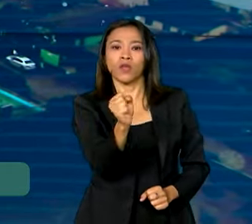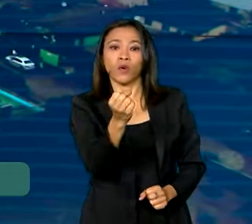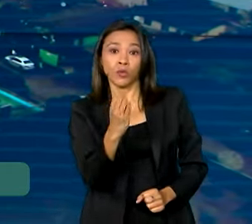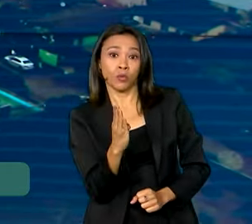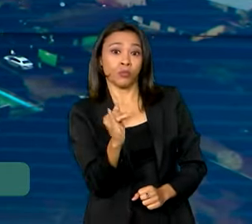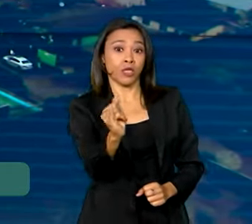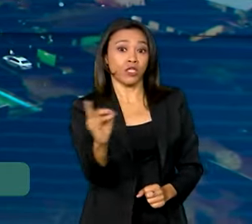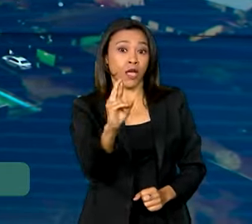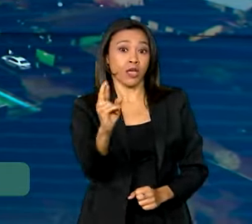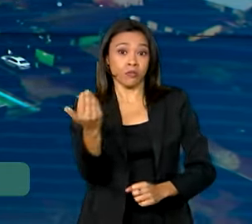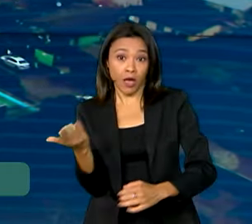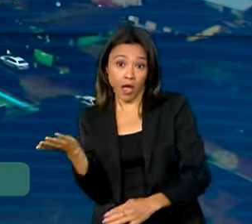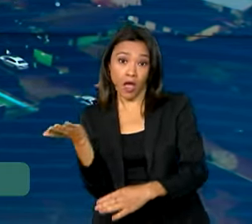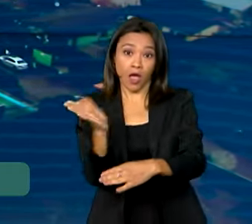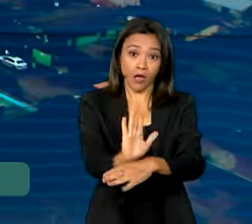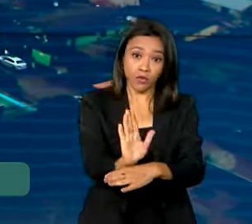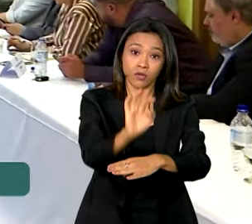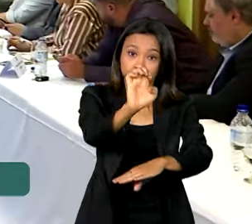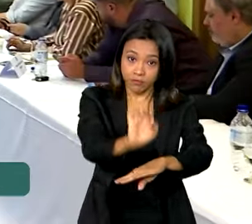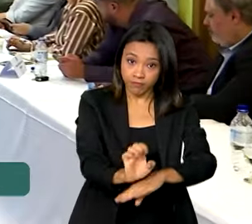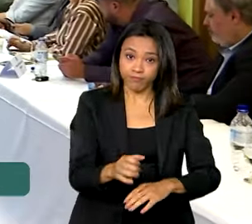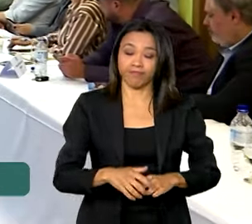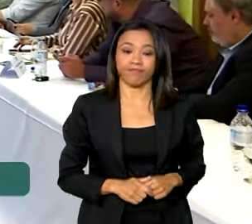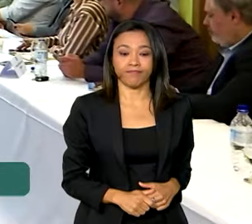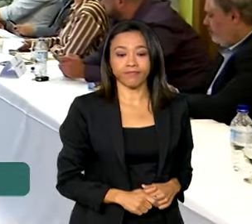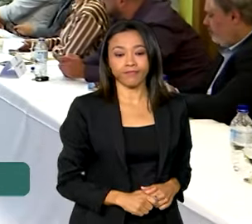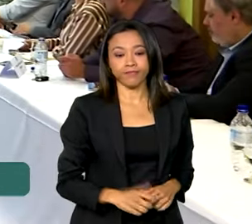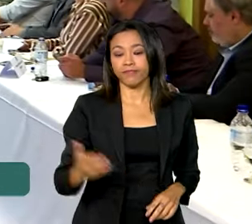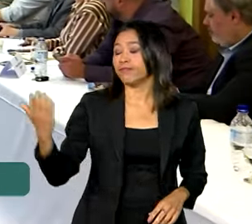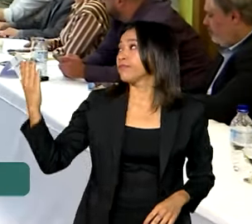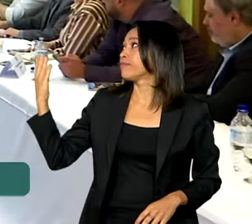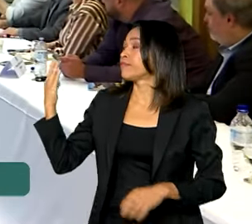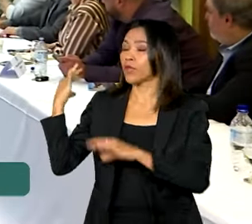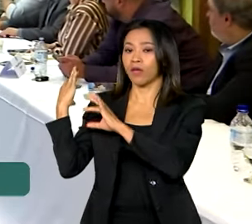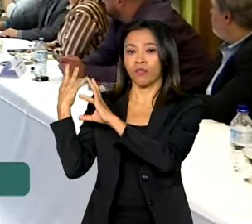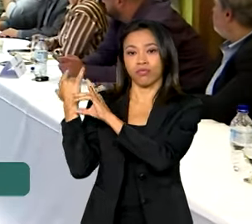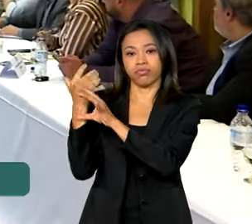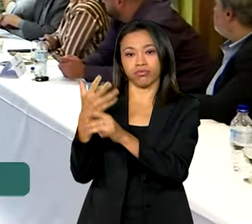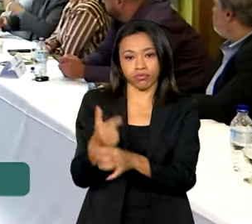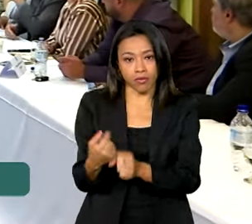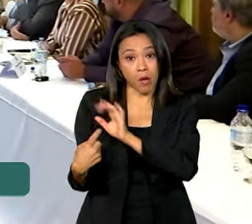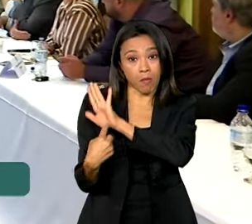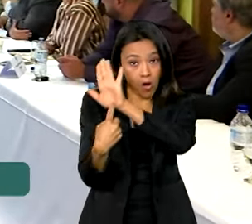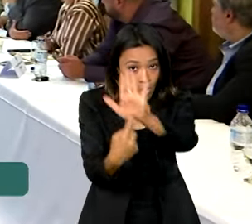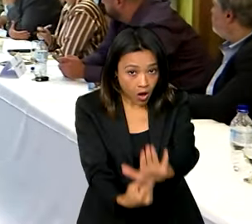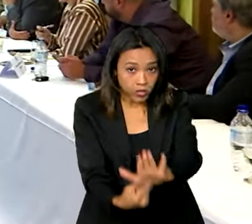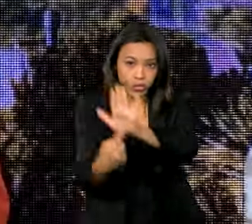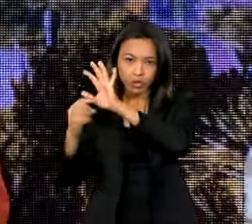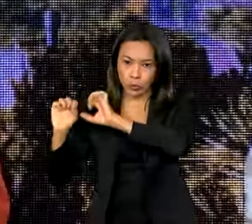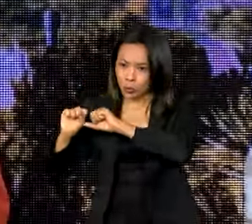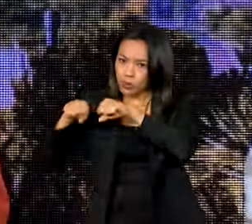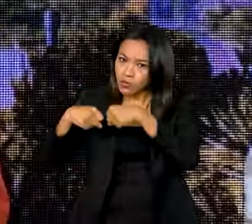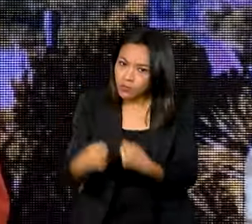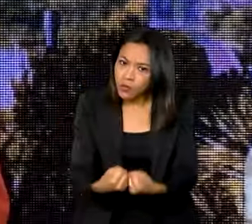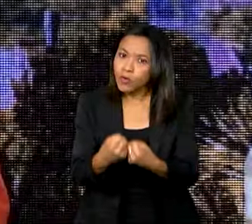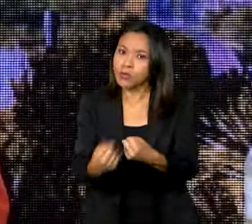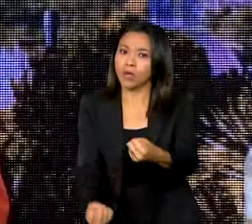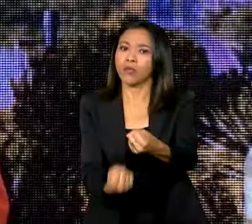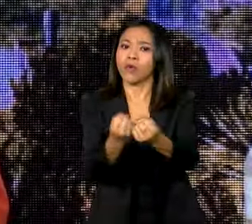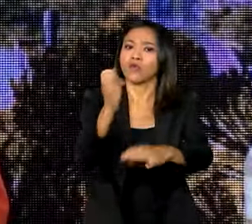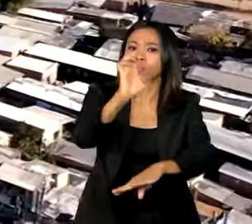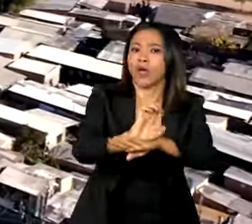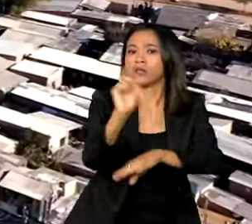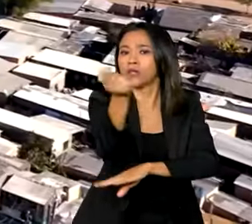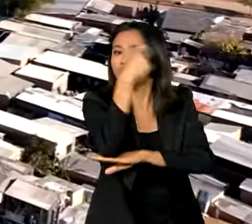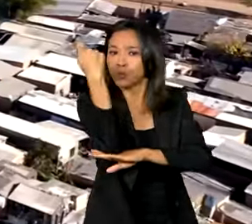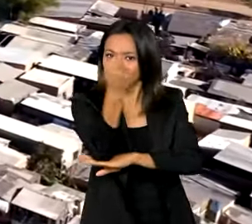para a recuperação do estado. O balanço apresentado mostra que os esforços para a reconstrução do Rio Grande do